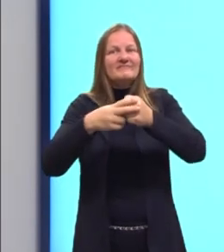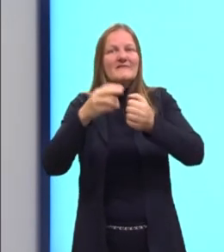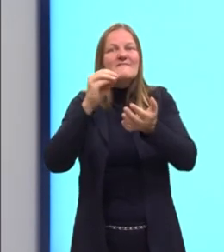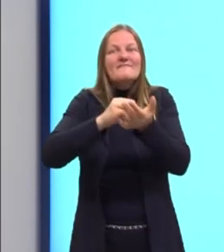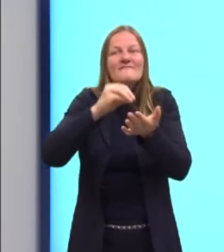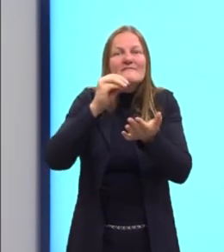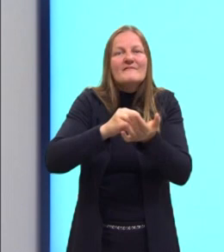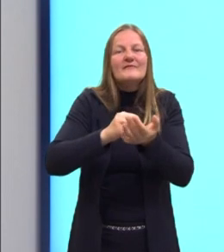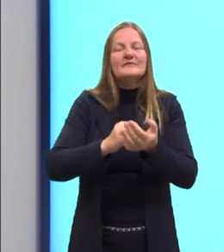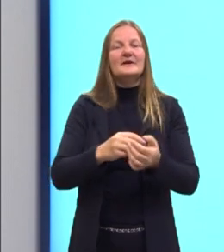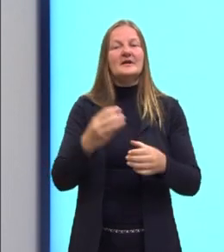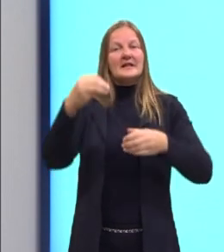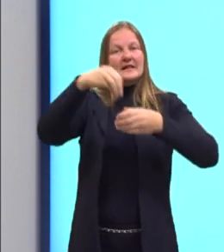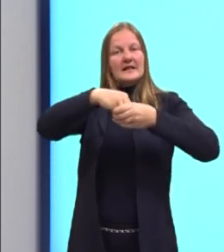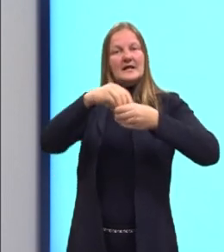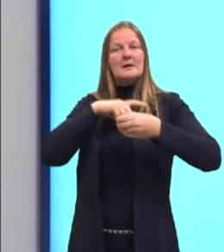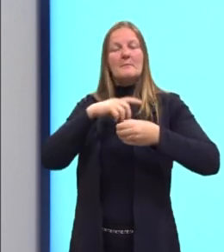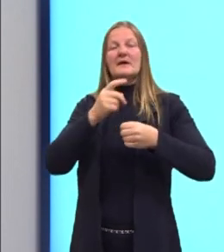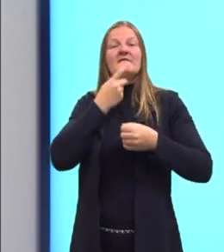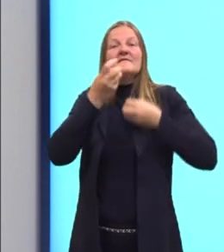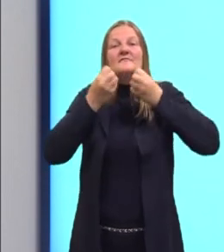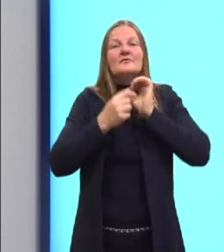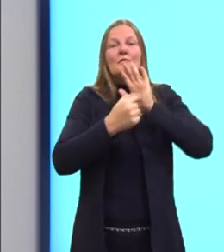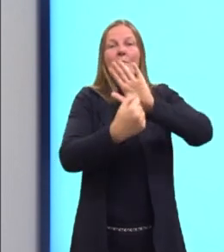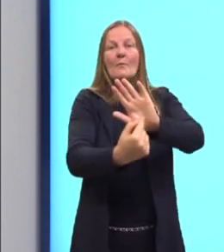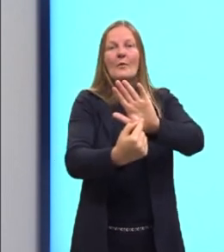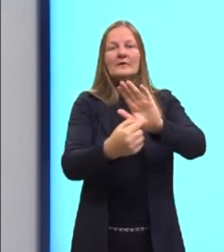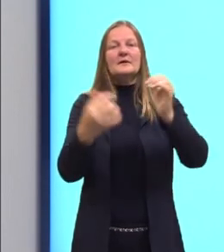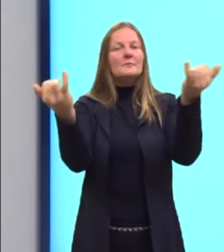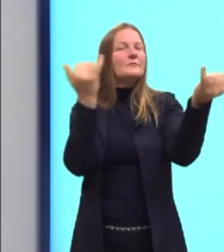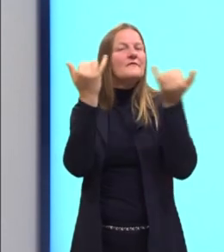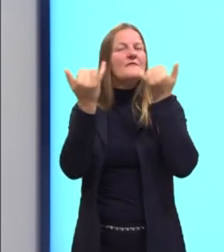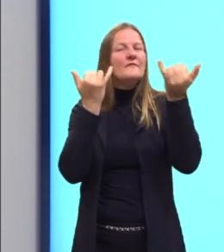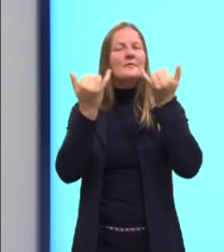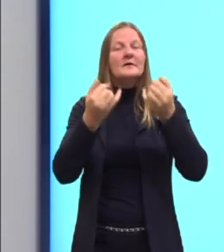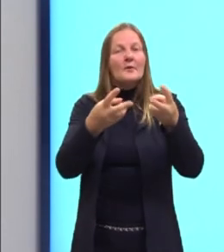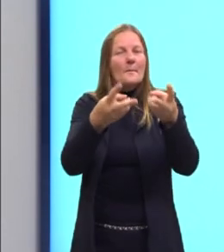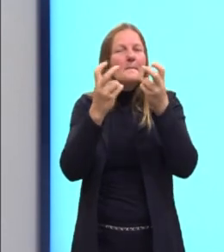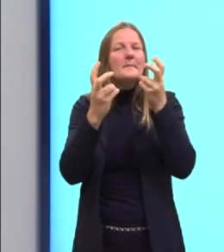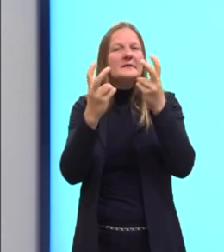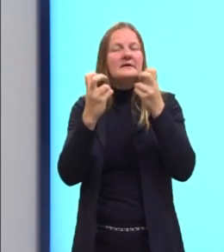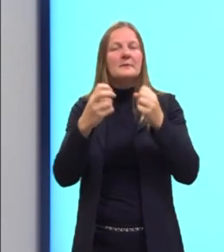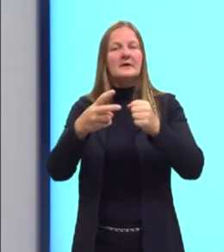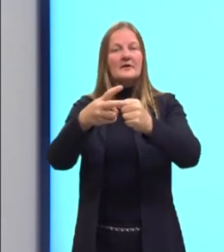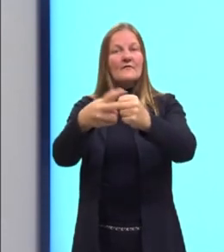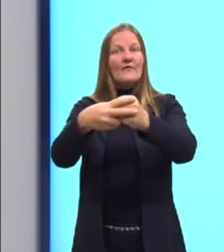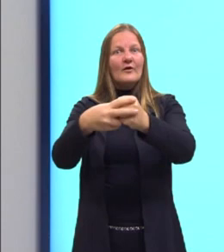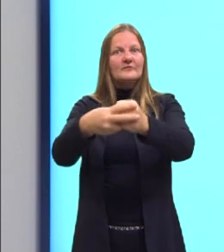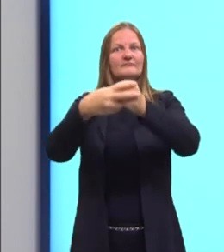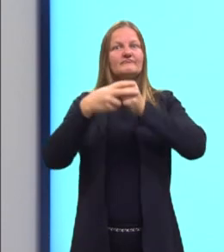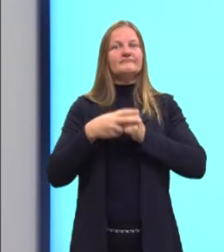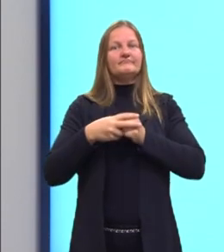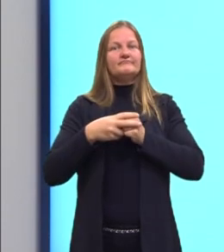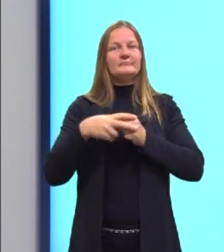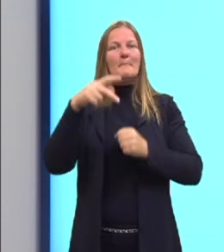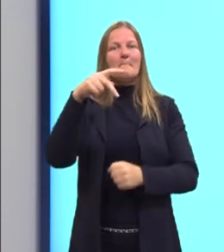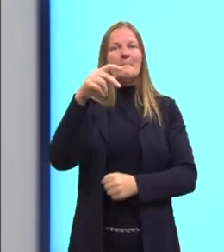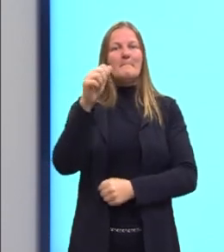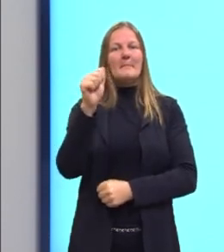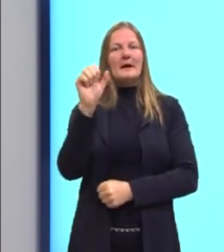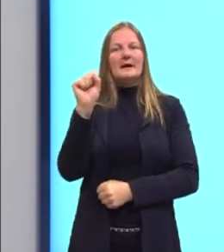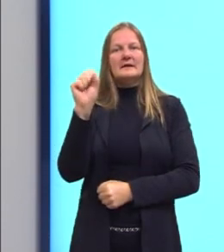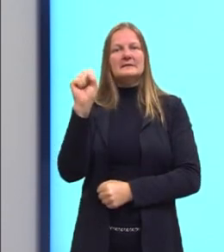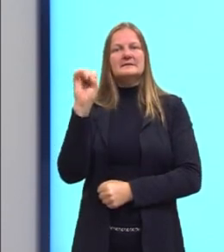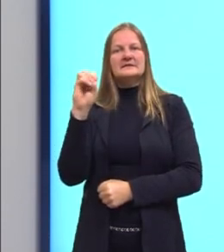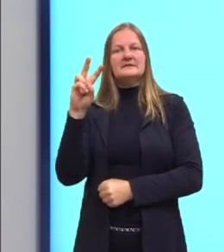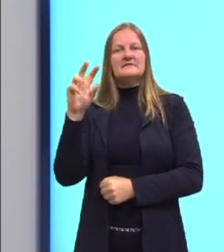mas ele não precisa ser dito. Porque a informação, eu noto que ela está na voz passiva. Então, numa